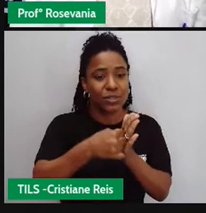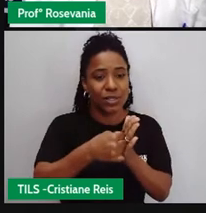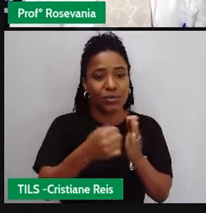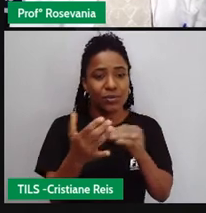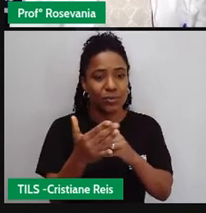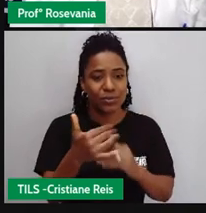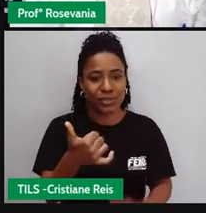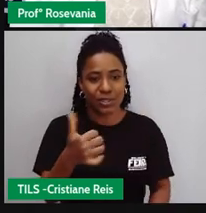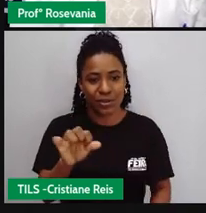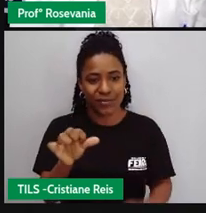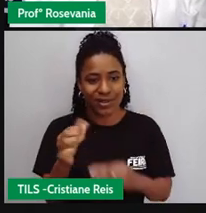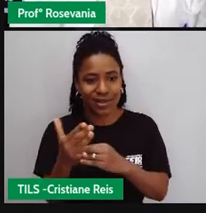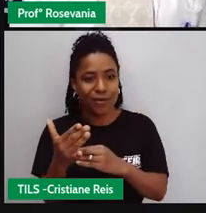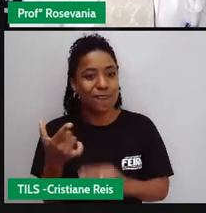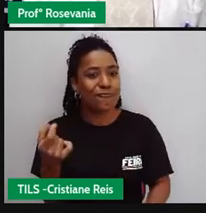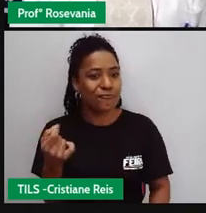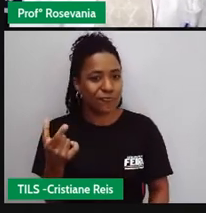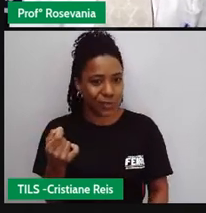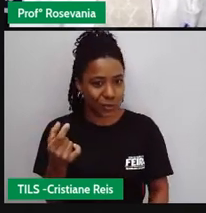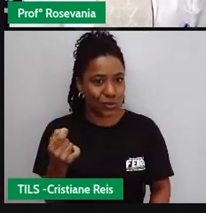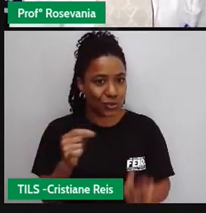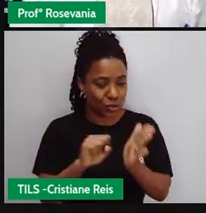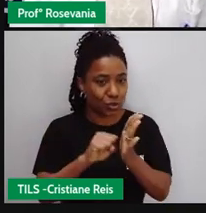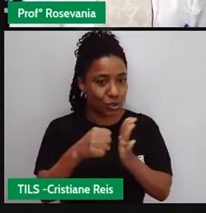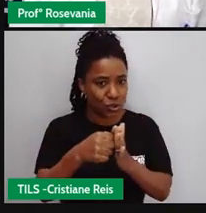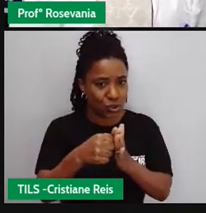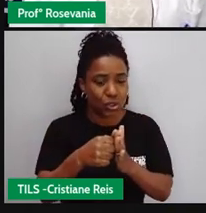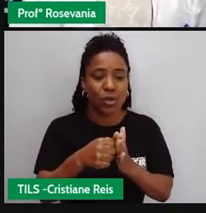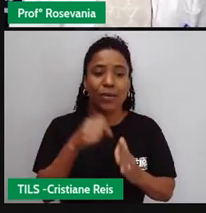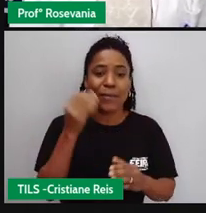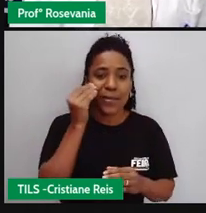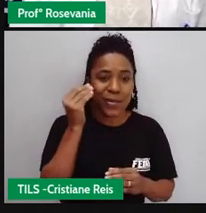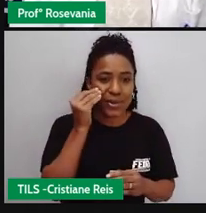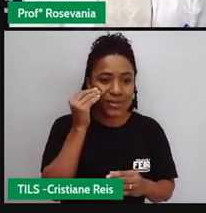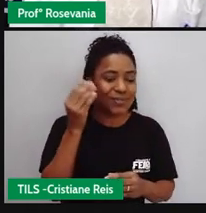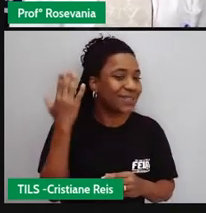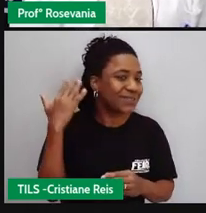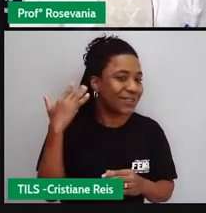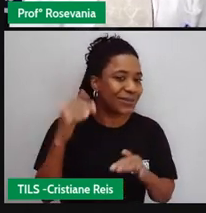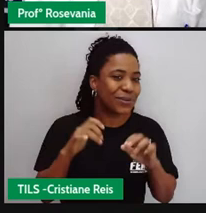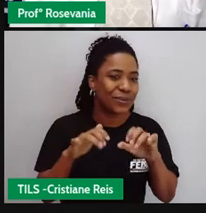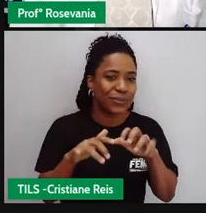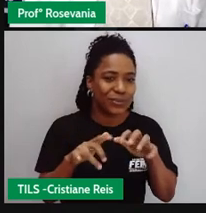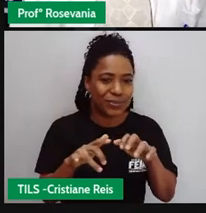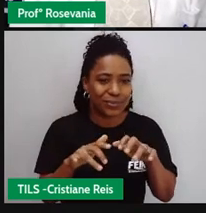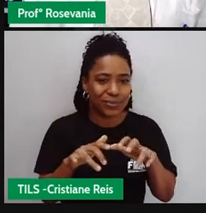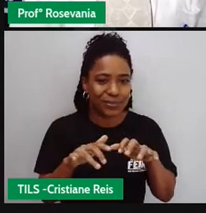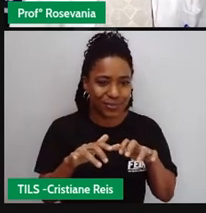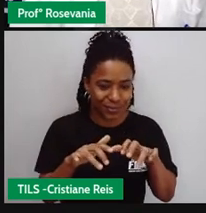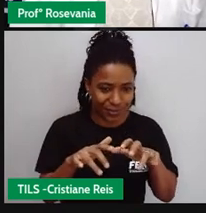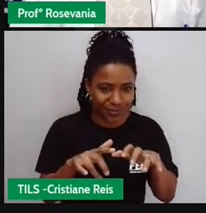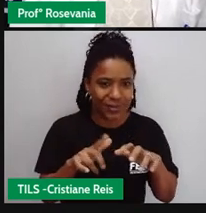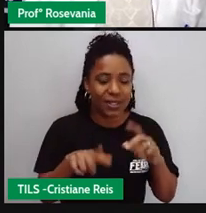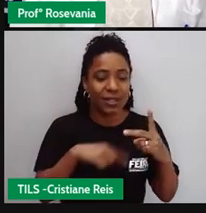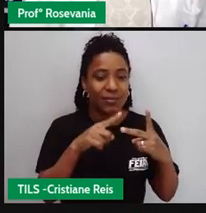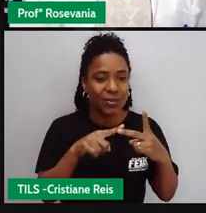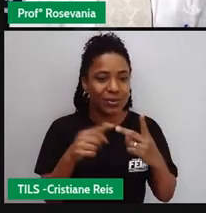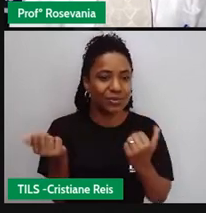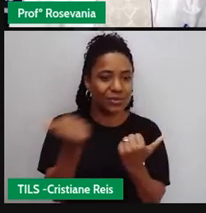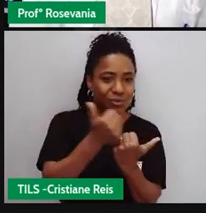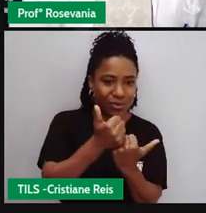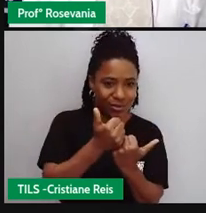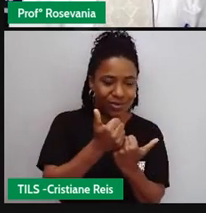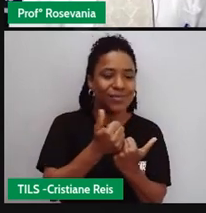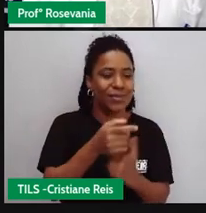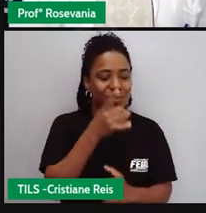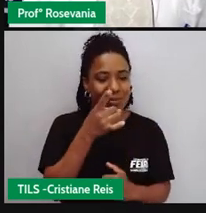telégrafo foi o equipamento mais utilizado sendo substituído depois pelo telefone pelo rádio e pela televisão